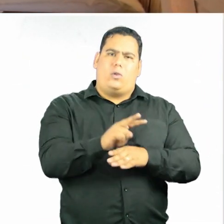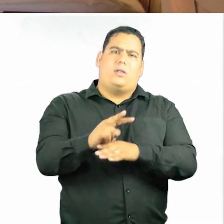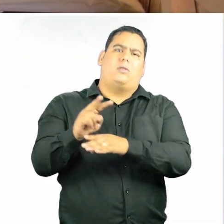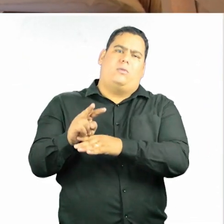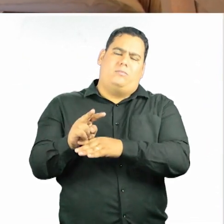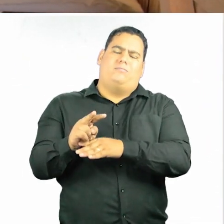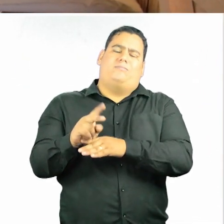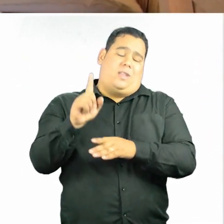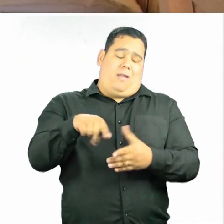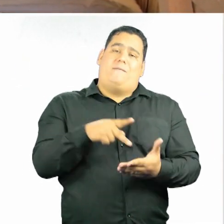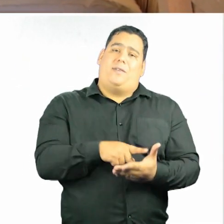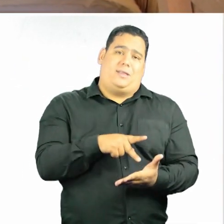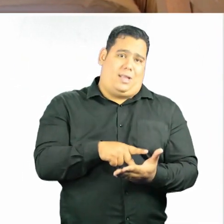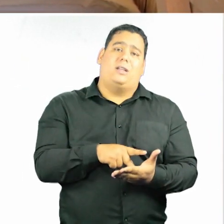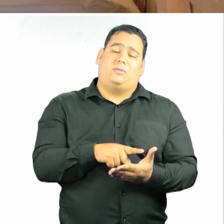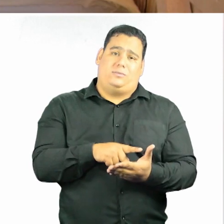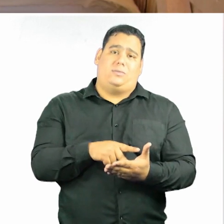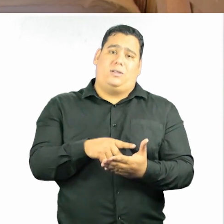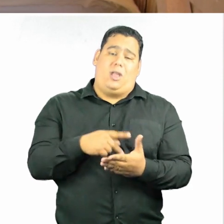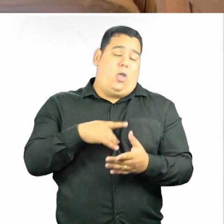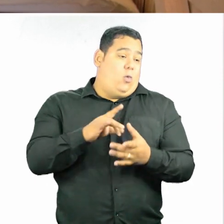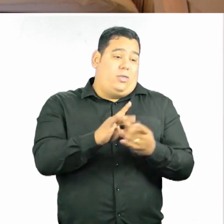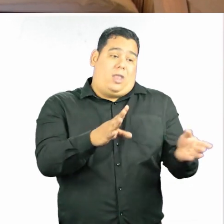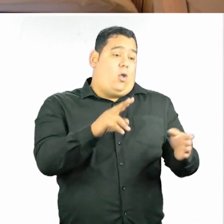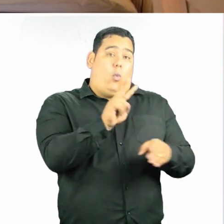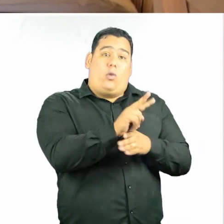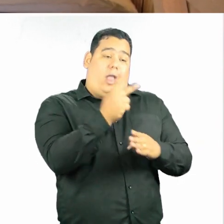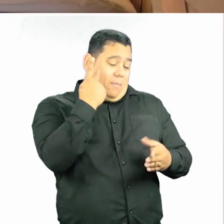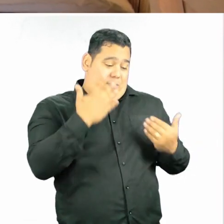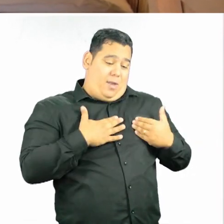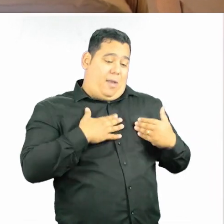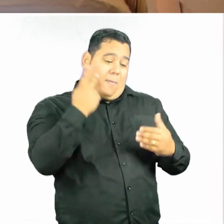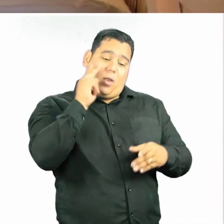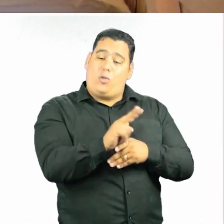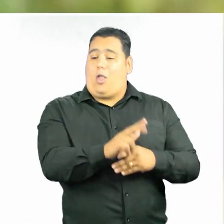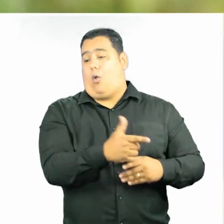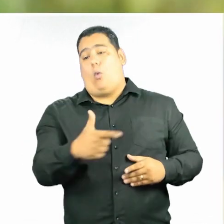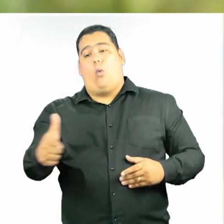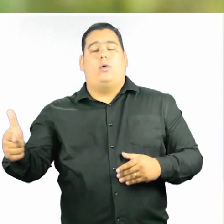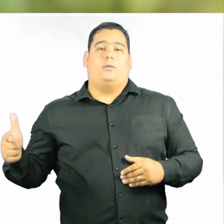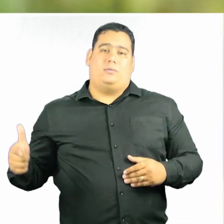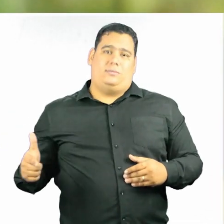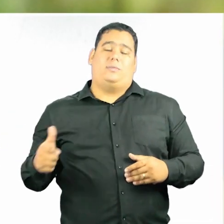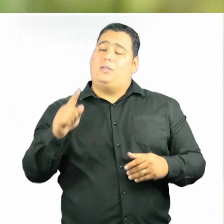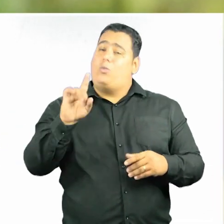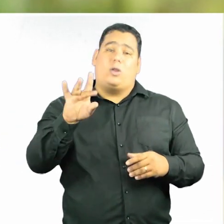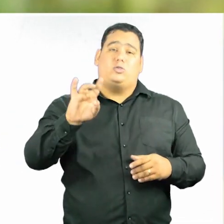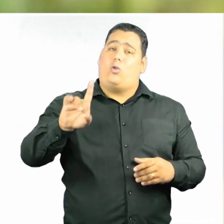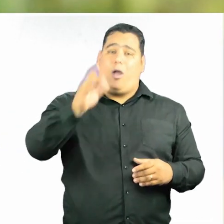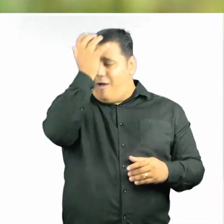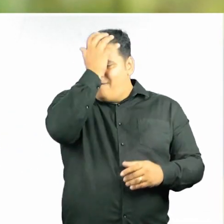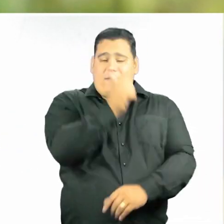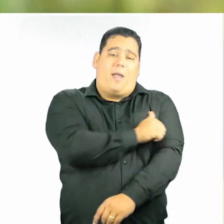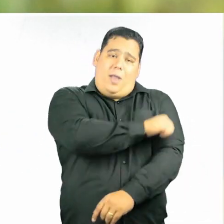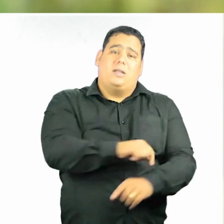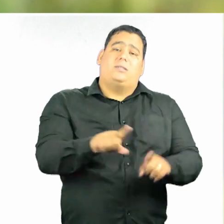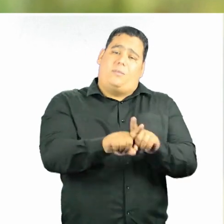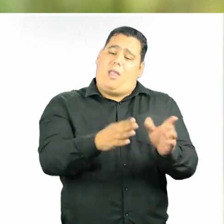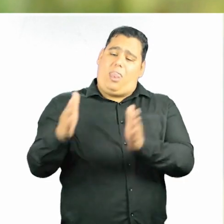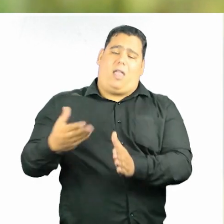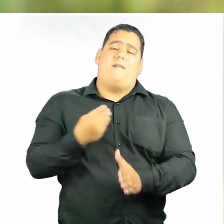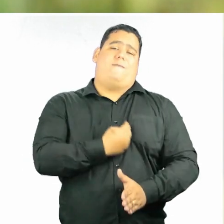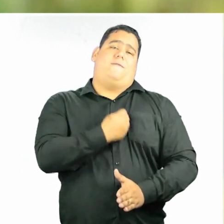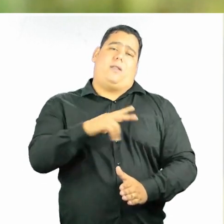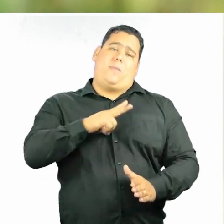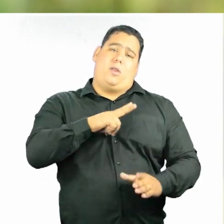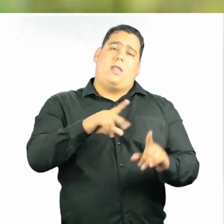si. E é verdade. Muitas vezes eu deixo de cuidar de mim para cuidar dos outros. E aí não é só na enfermagem, é na vida. É